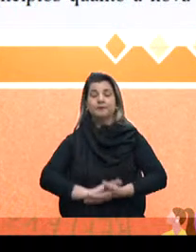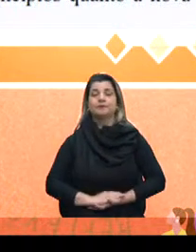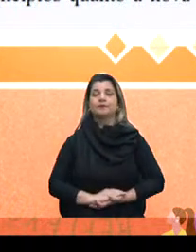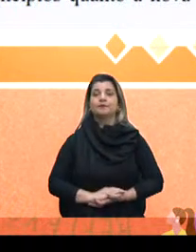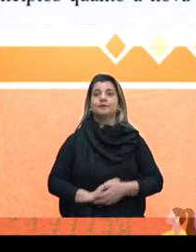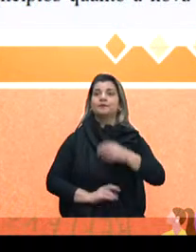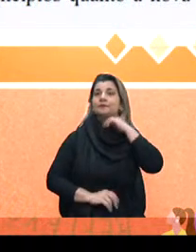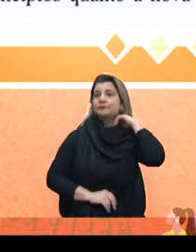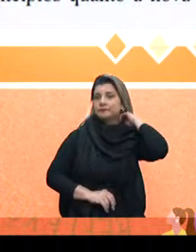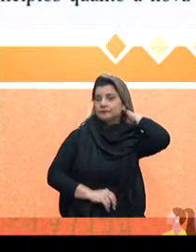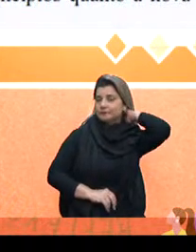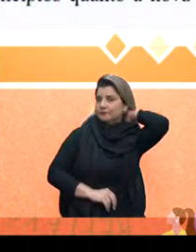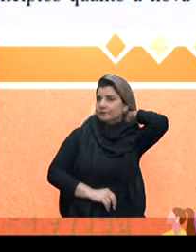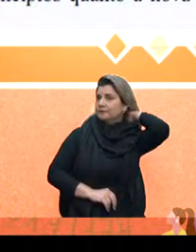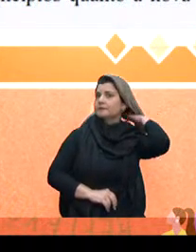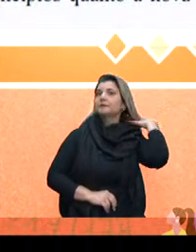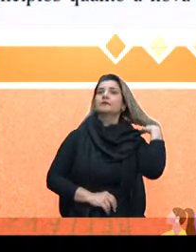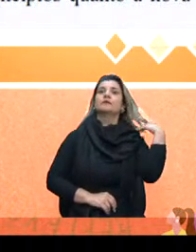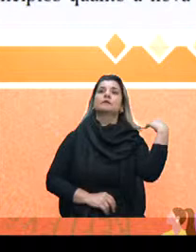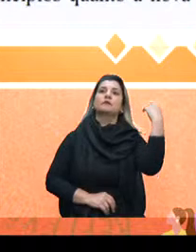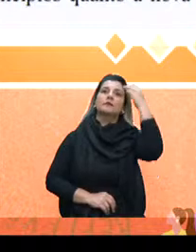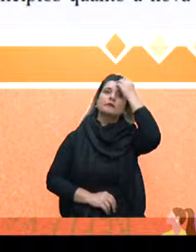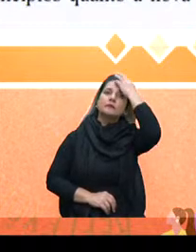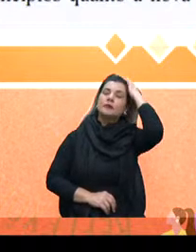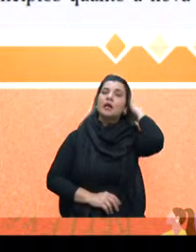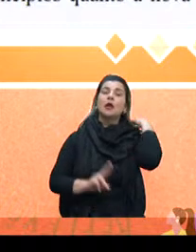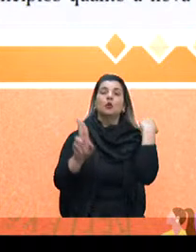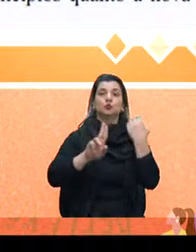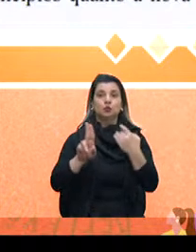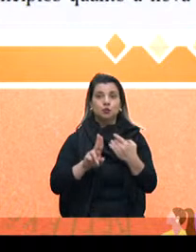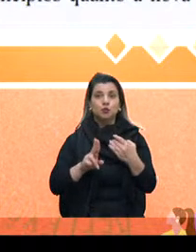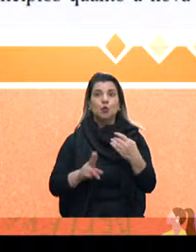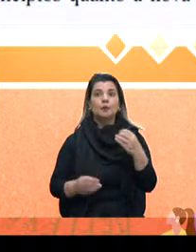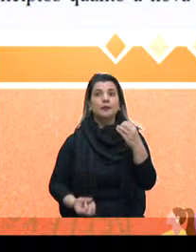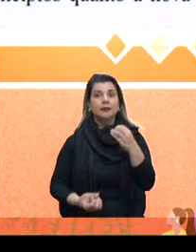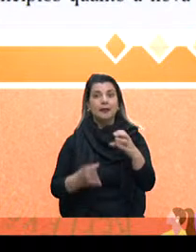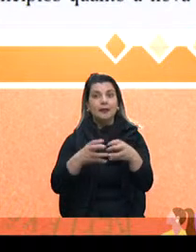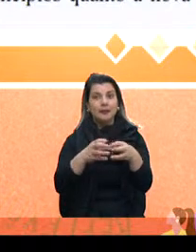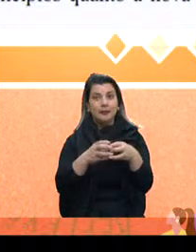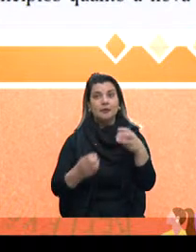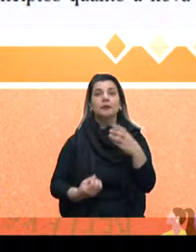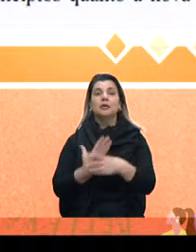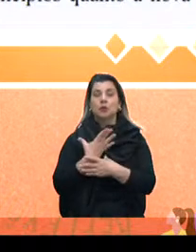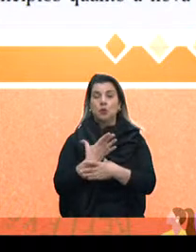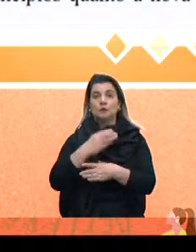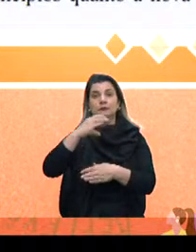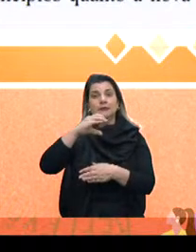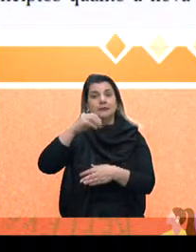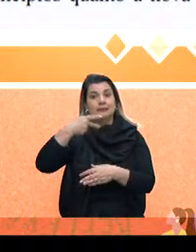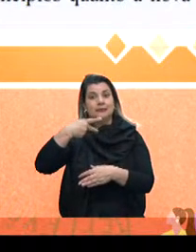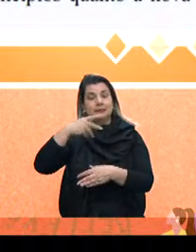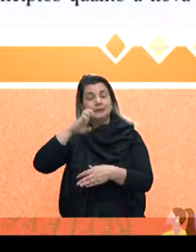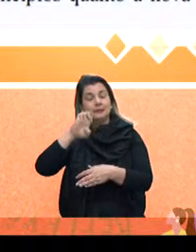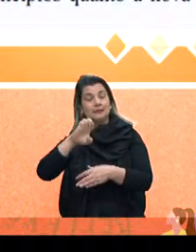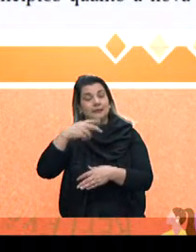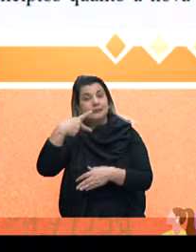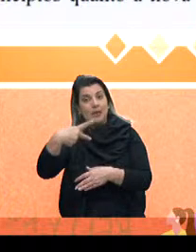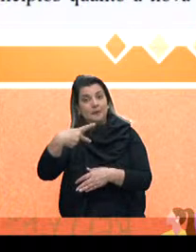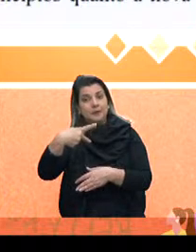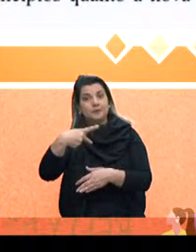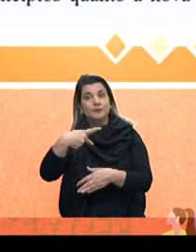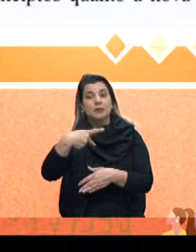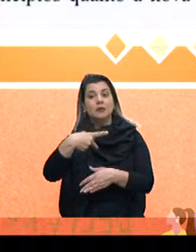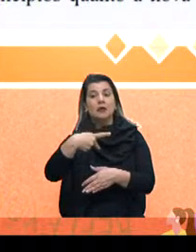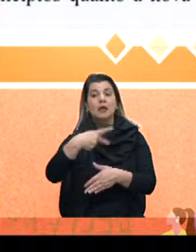mas o nome dado aqui por aí, a equipe que criou isso conosco foi esse, o CEP, que é o critério especial da primeira infância, basearia